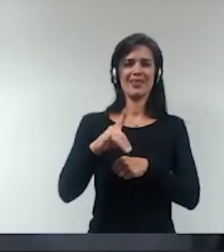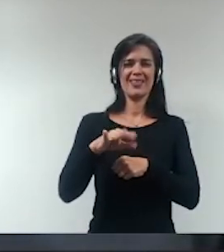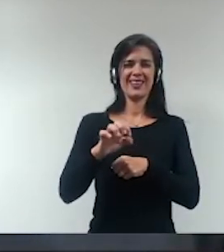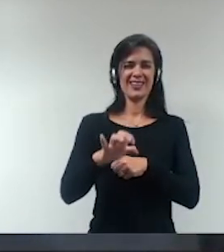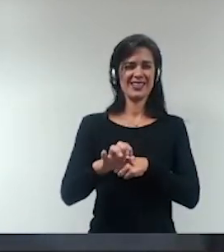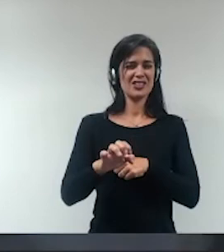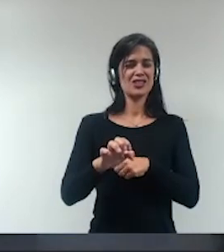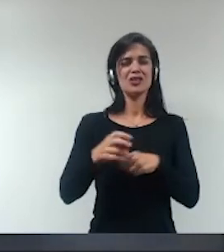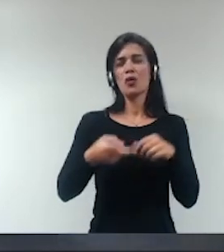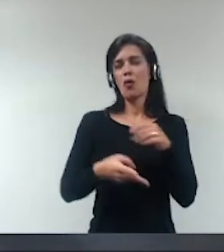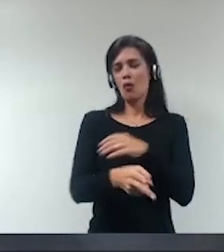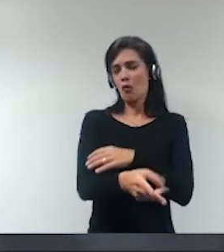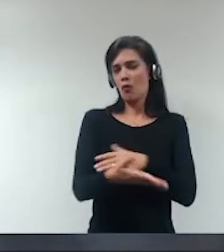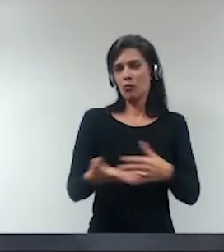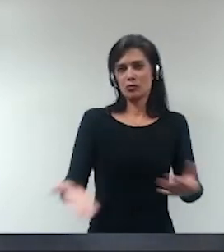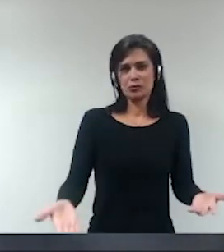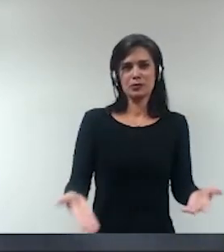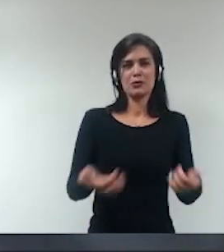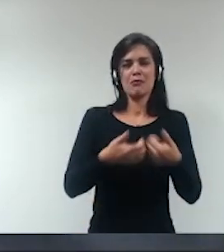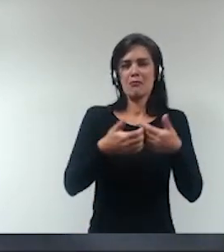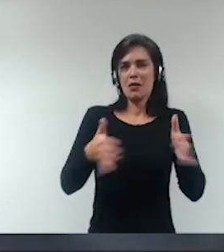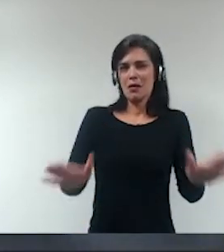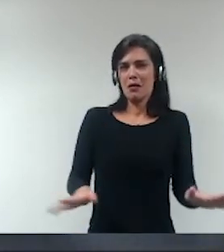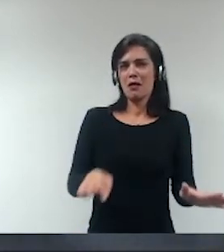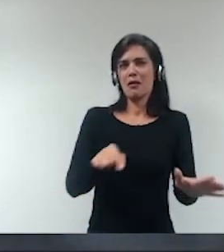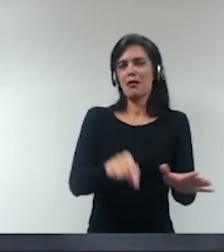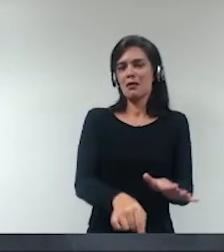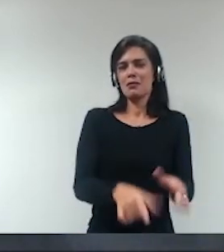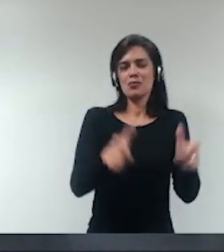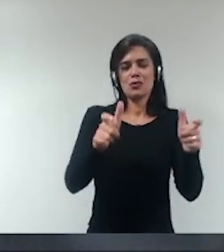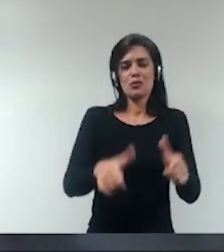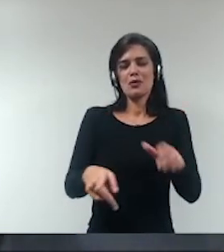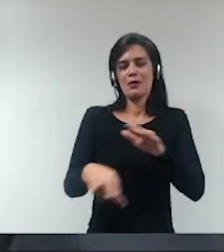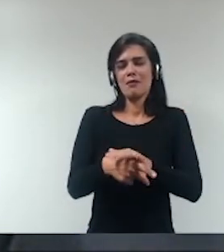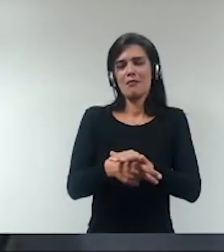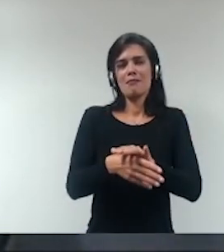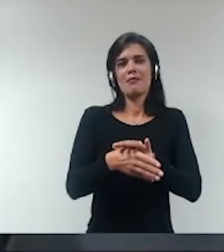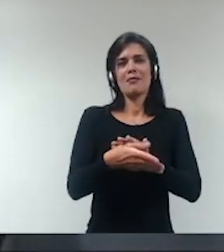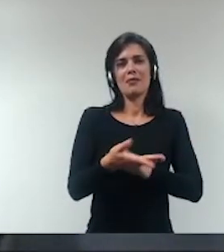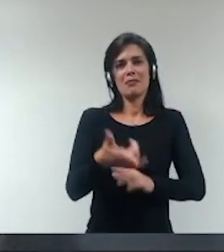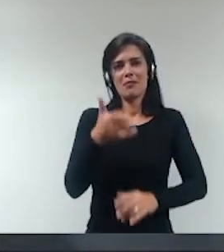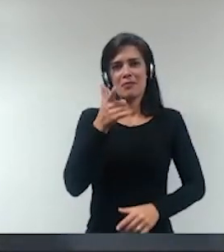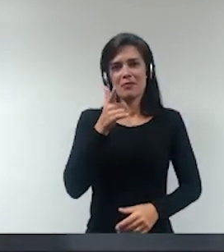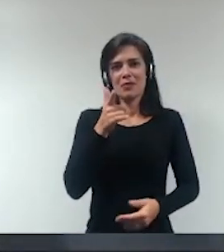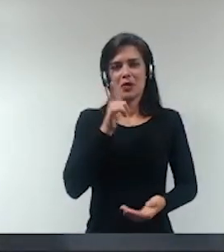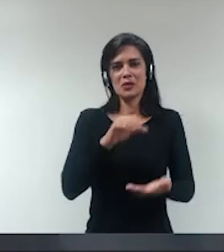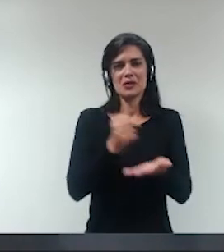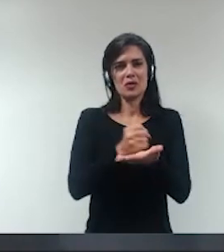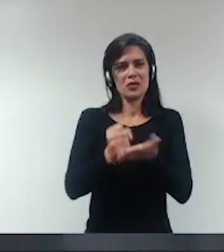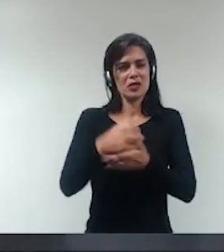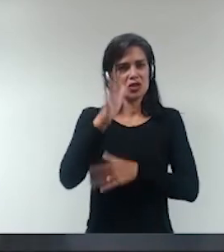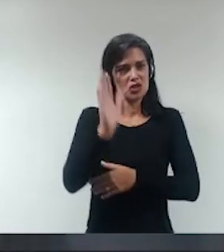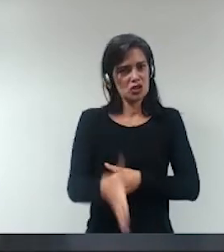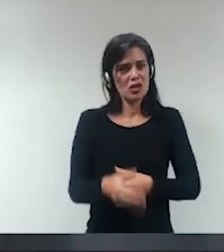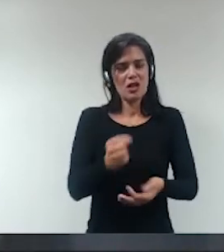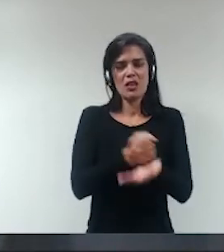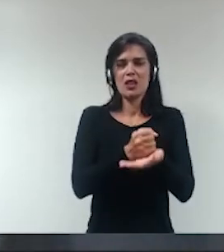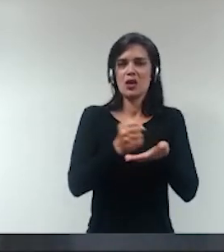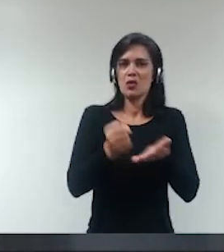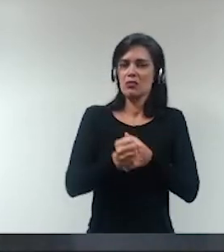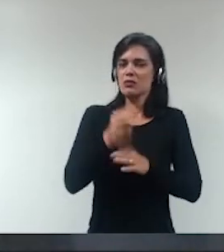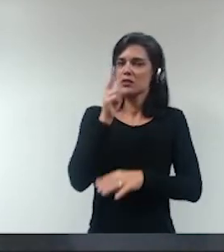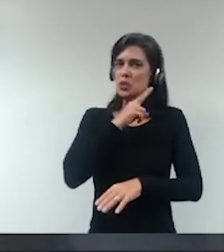lei obviamente abre o campo fértil para as contratações diretas para as contratações